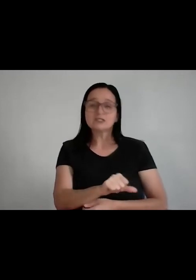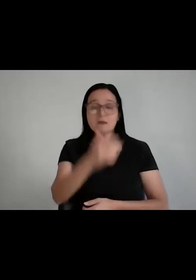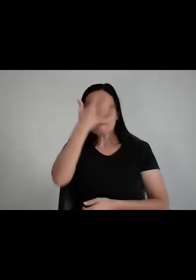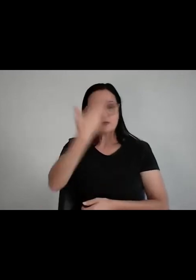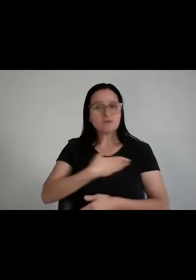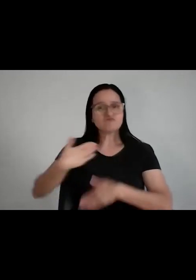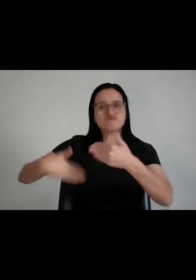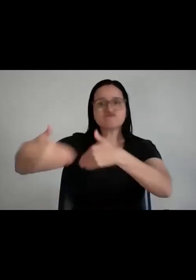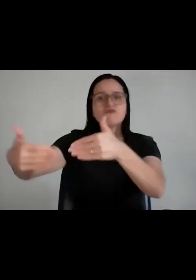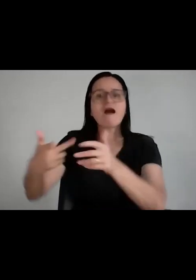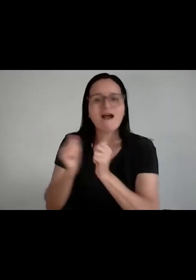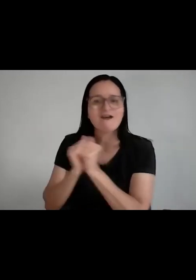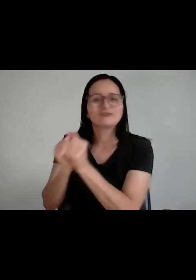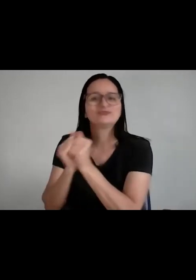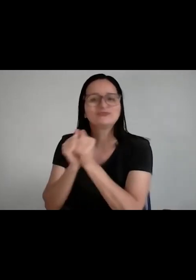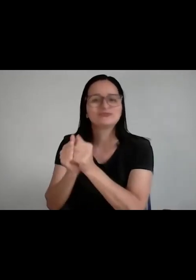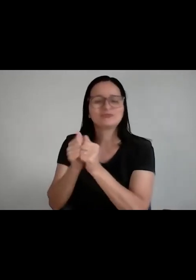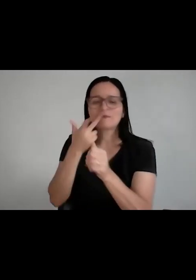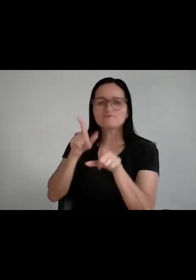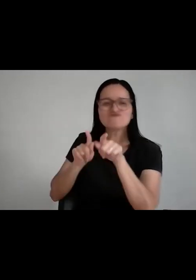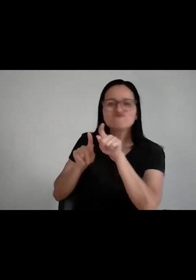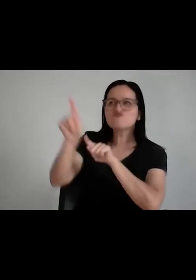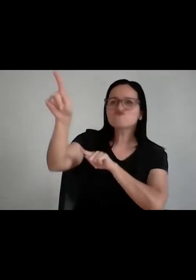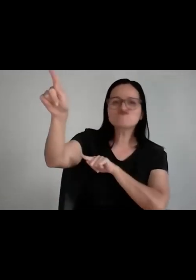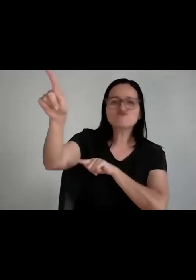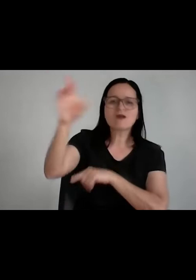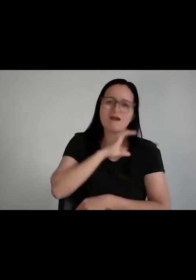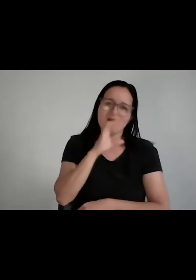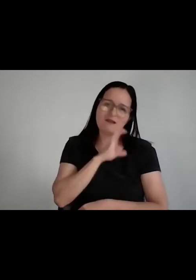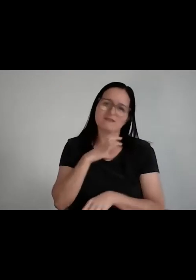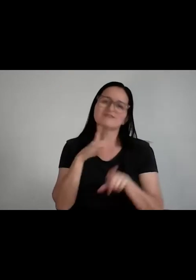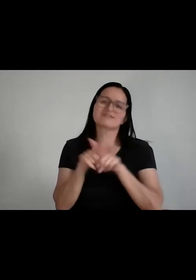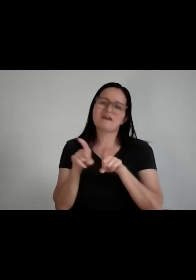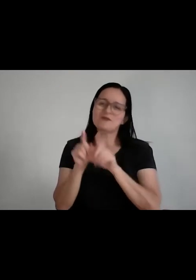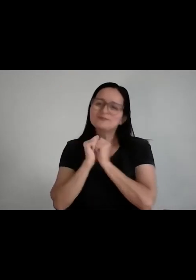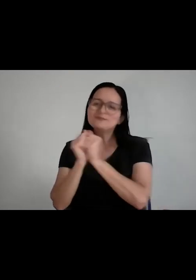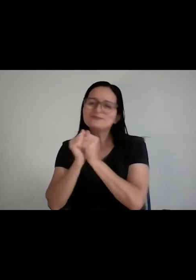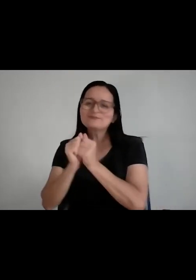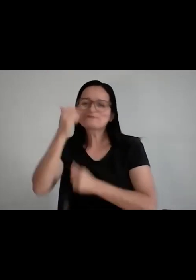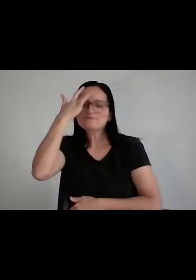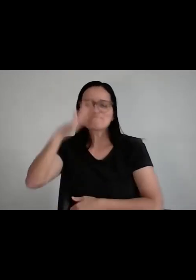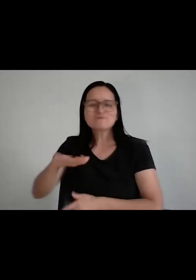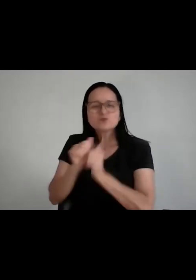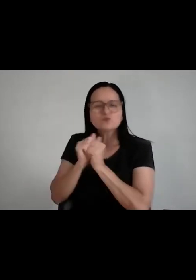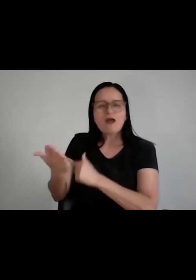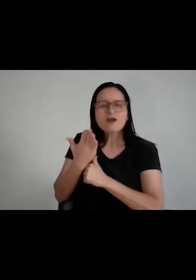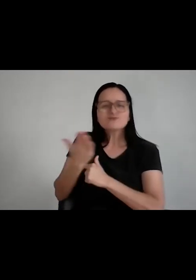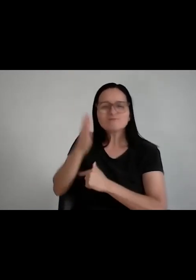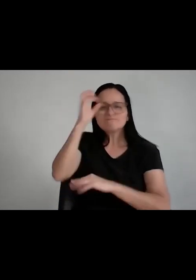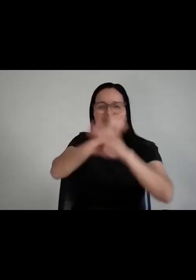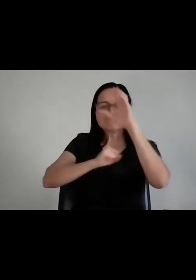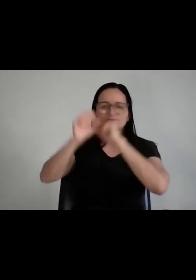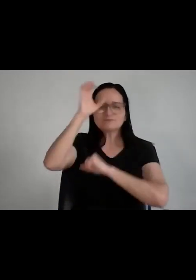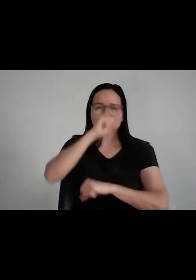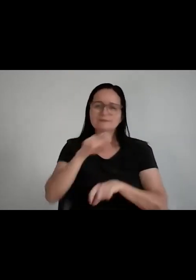Então, cadê a galera foguete que você está andando? Então, usa o seu tempo para aprender coisas e andar com gente que pode te agregar. Tempo,